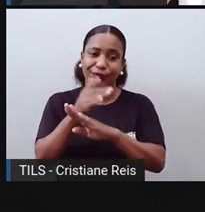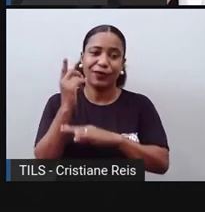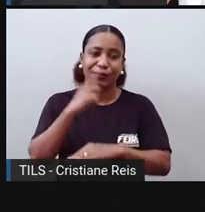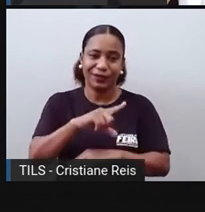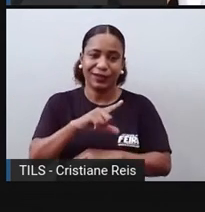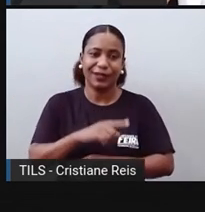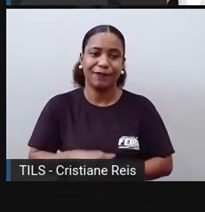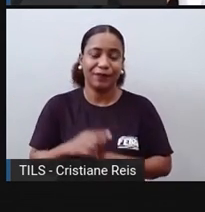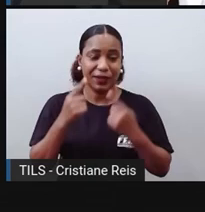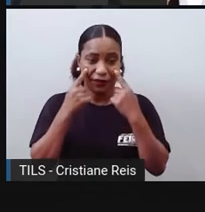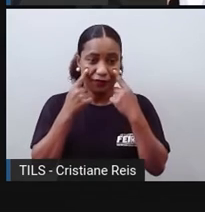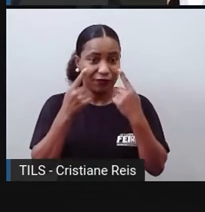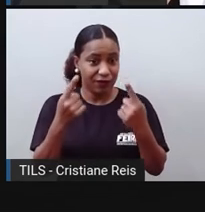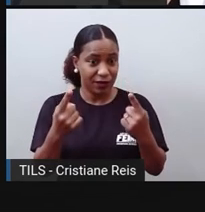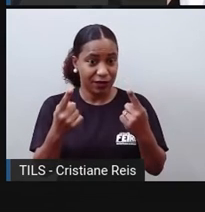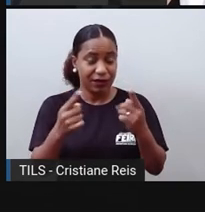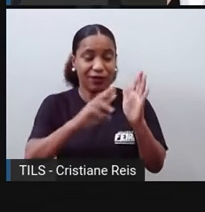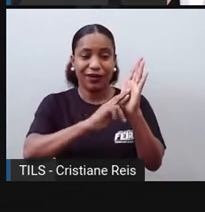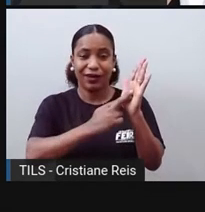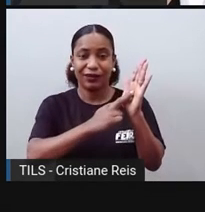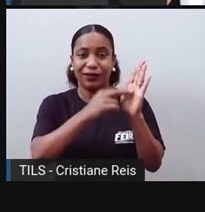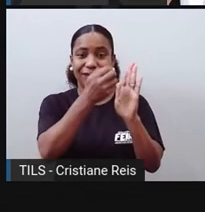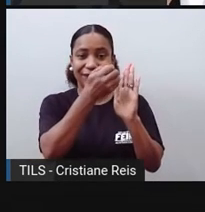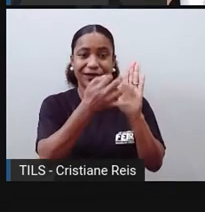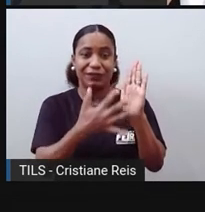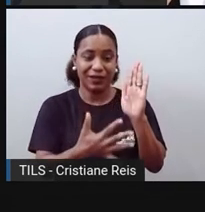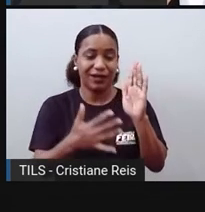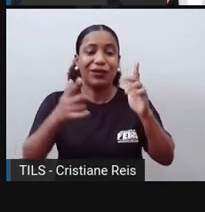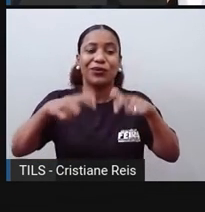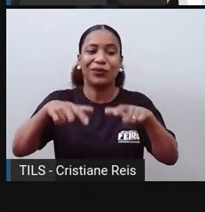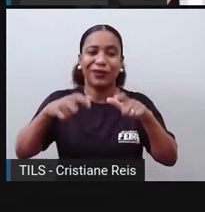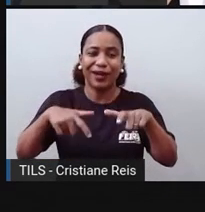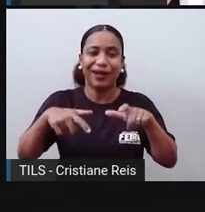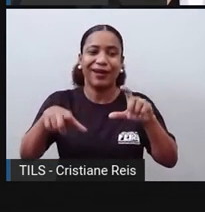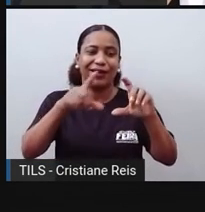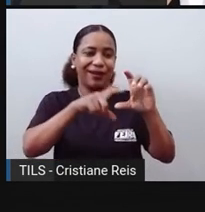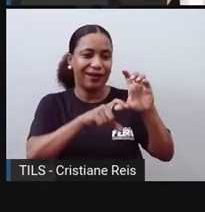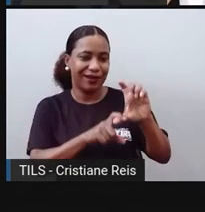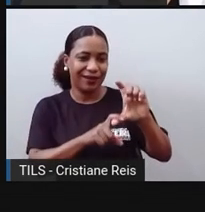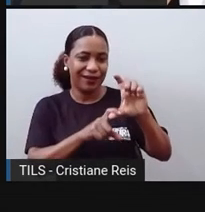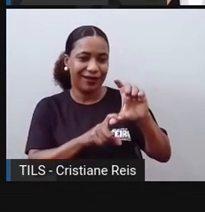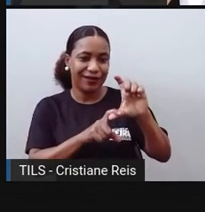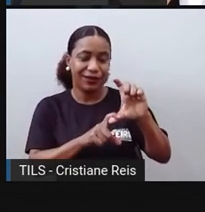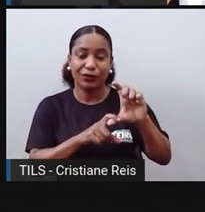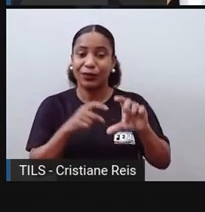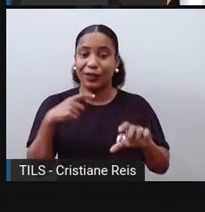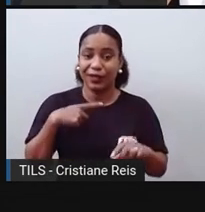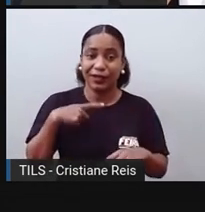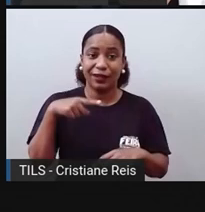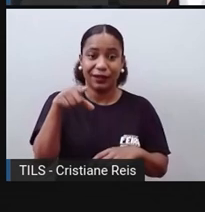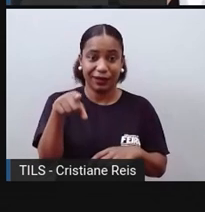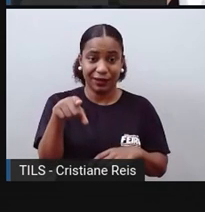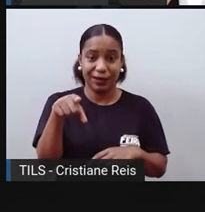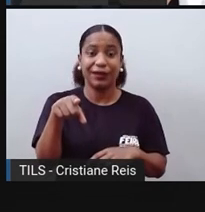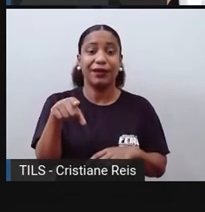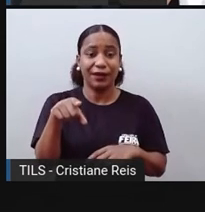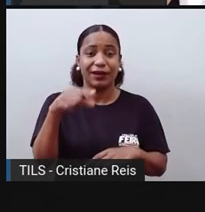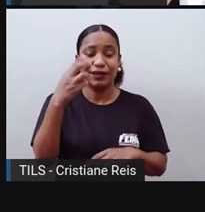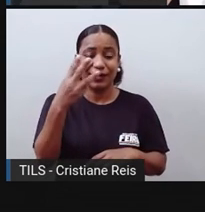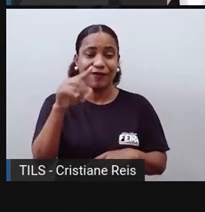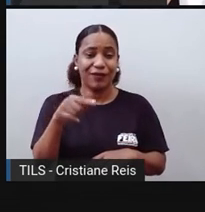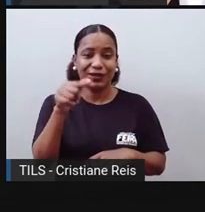segundo o relatório, né, a Turquia lidera, tendo acolhido 3,7 milhões, né, desses